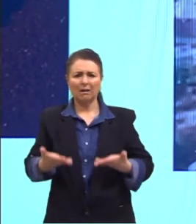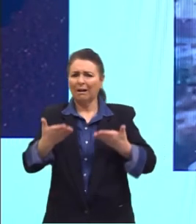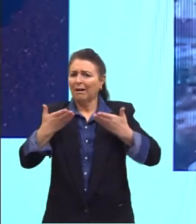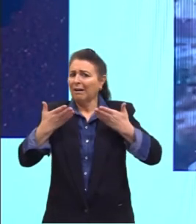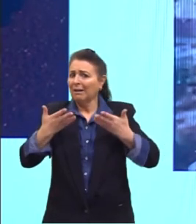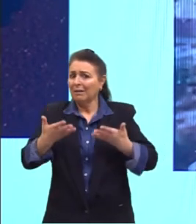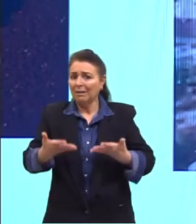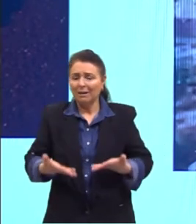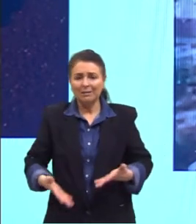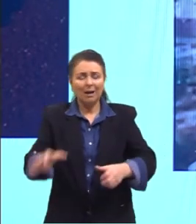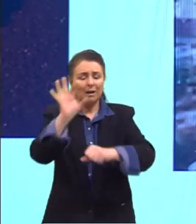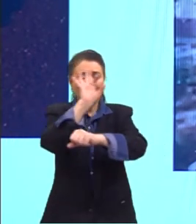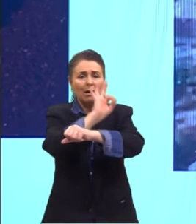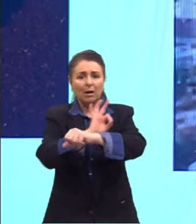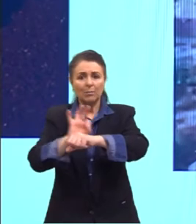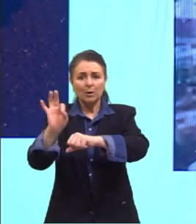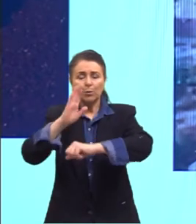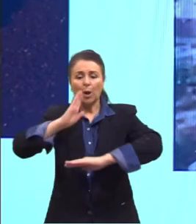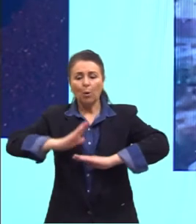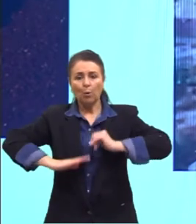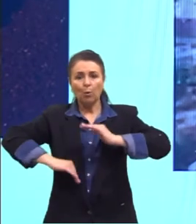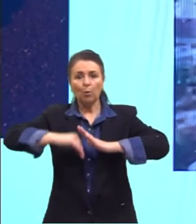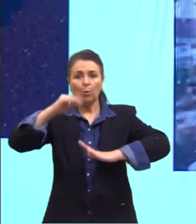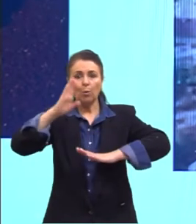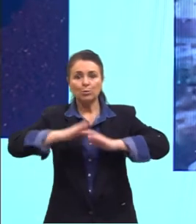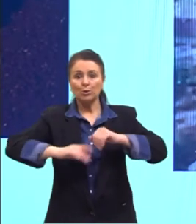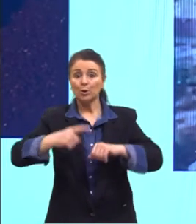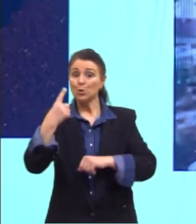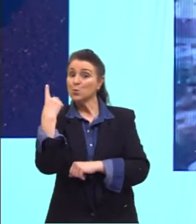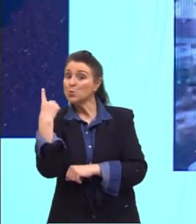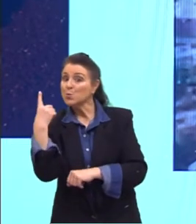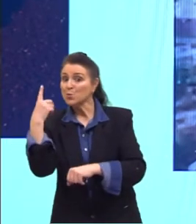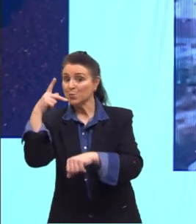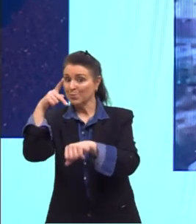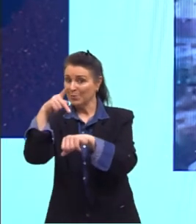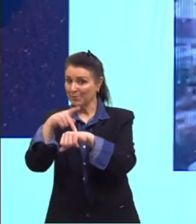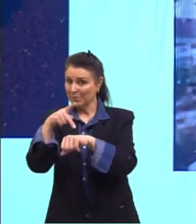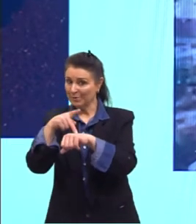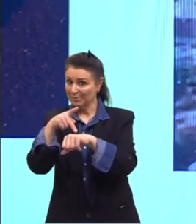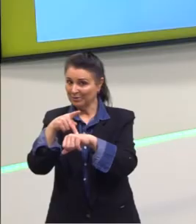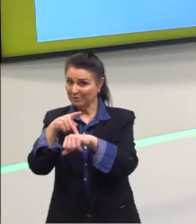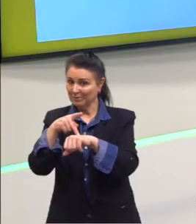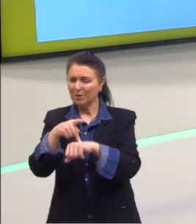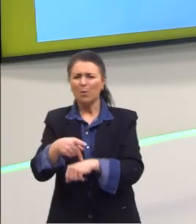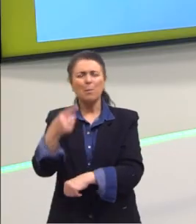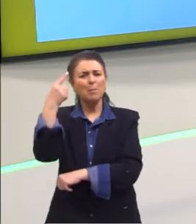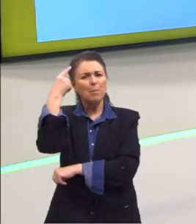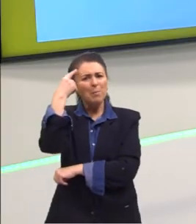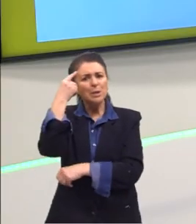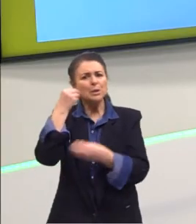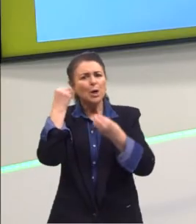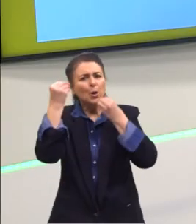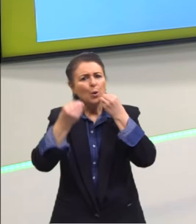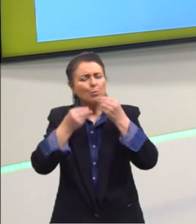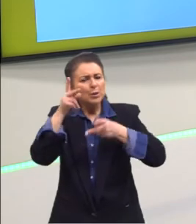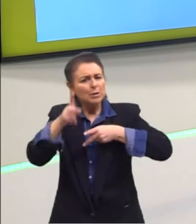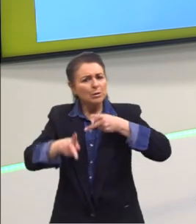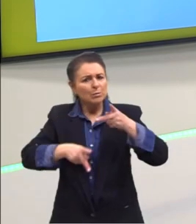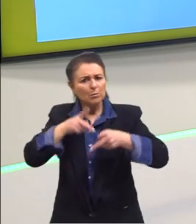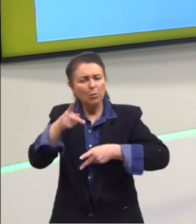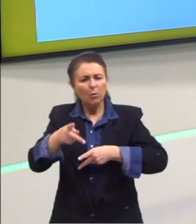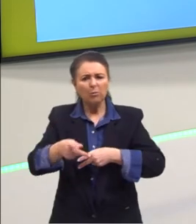arquitetura construída em um bloco único de pedra. Então, vamos pensar como que essas civilizações